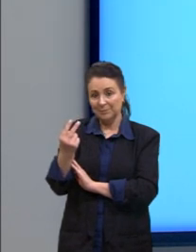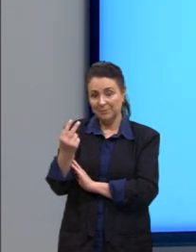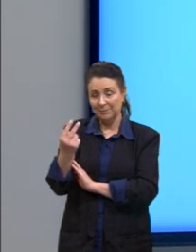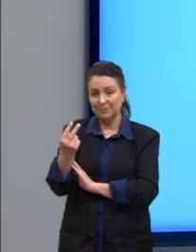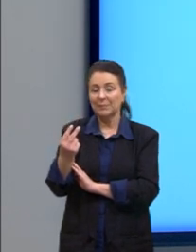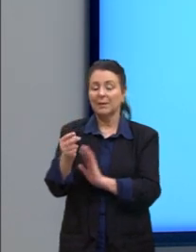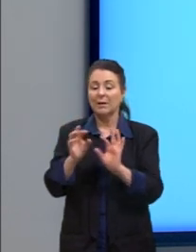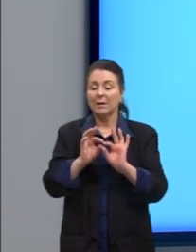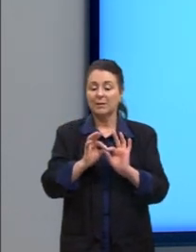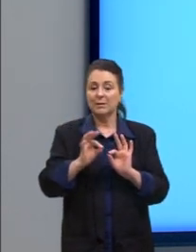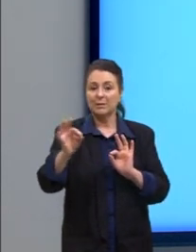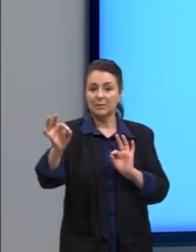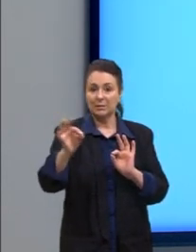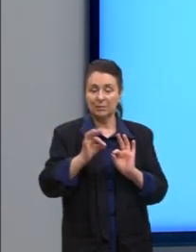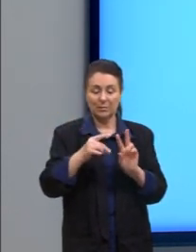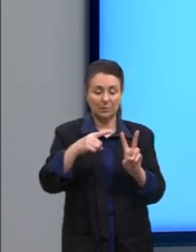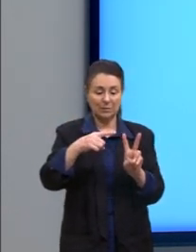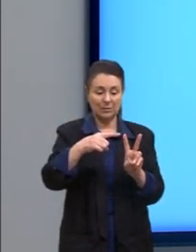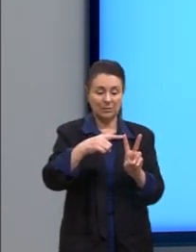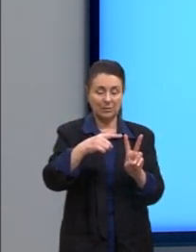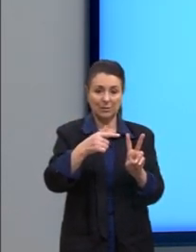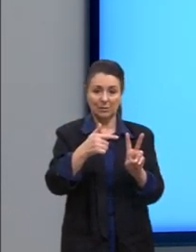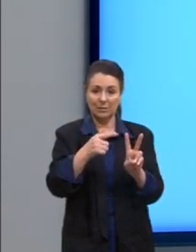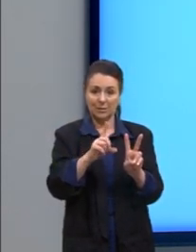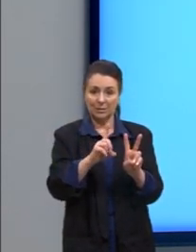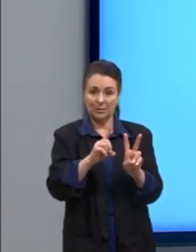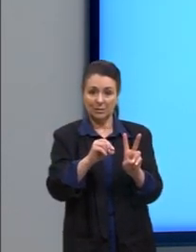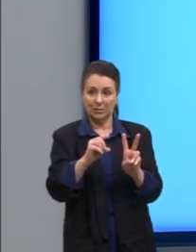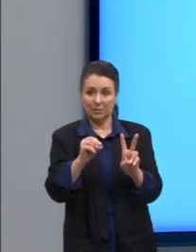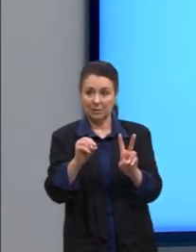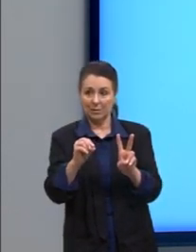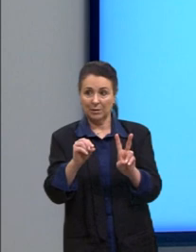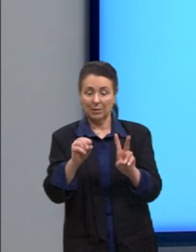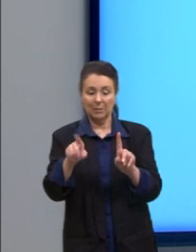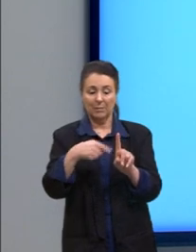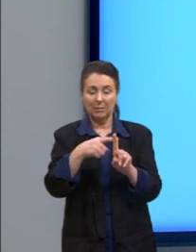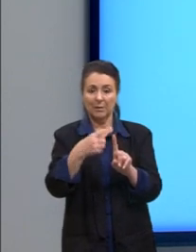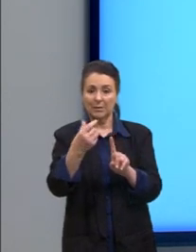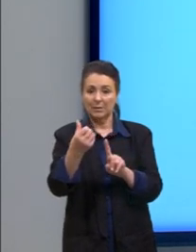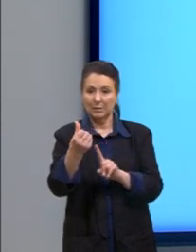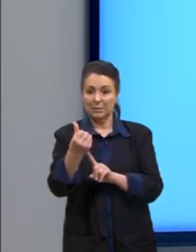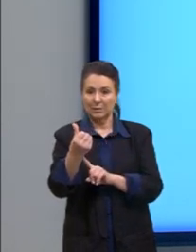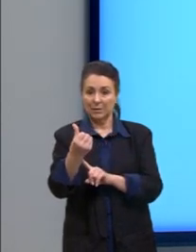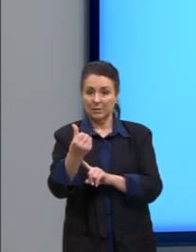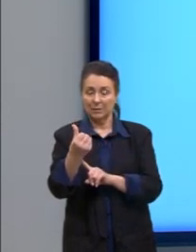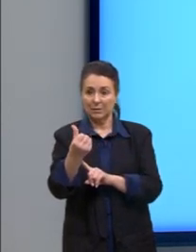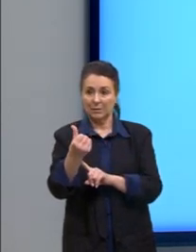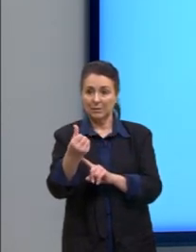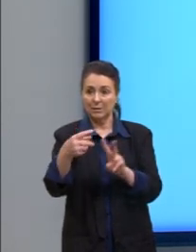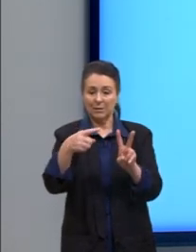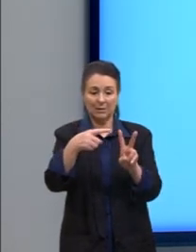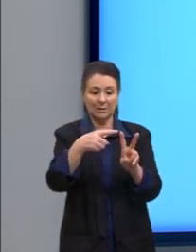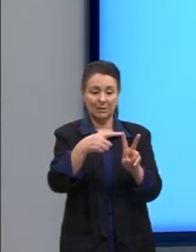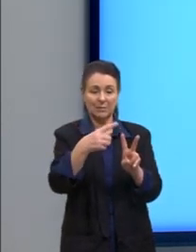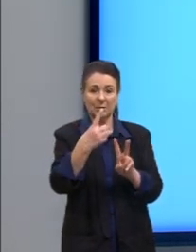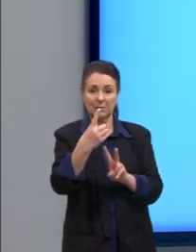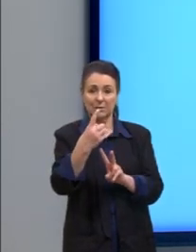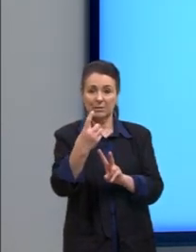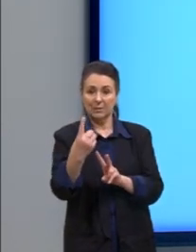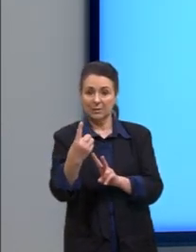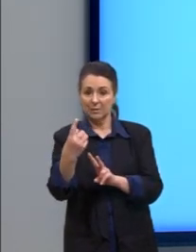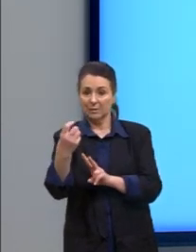distância seria a raiz quadrada de 100 mais 16, que chega em raiz de 116.